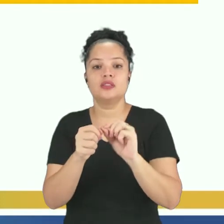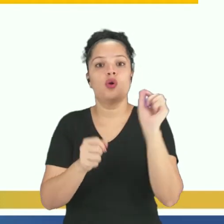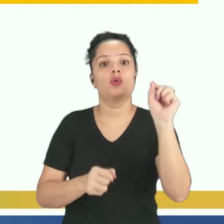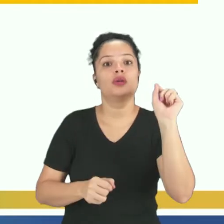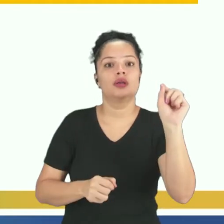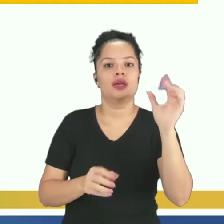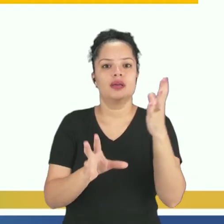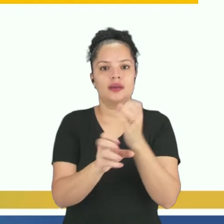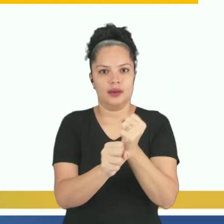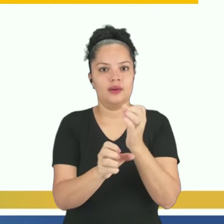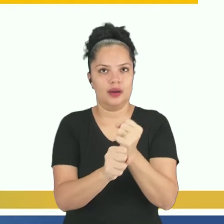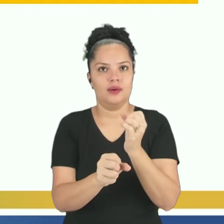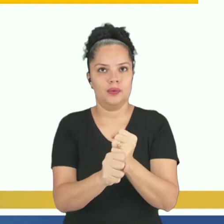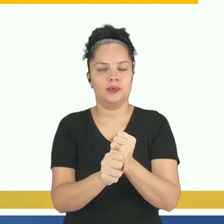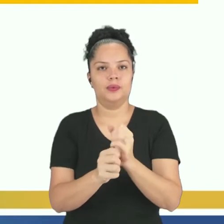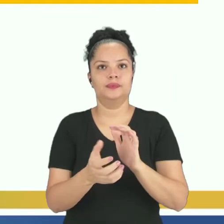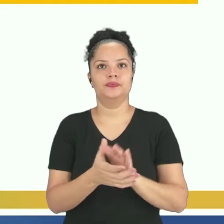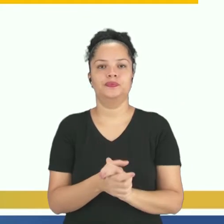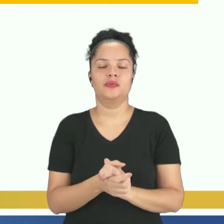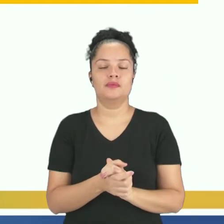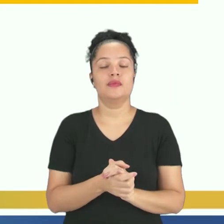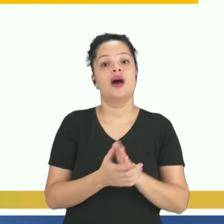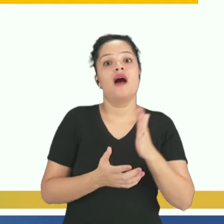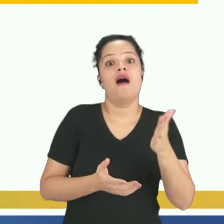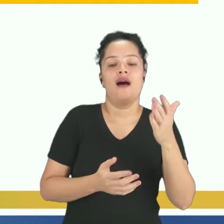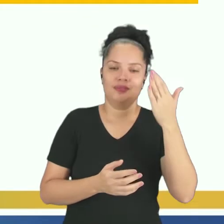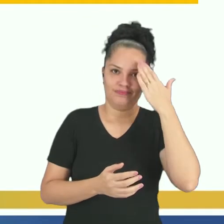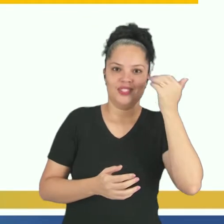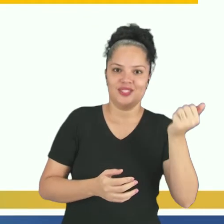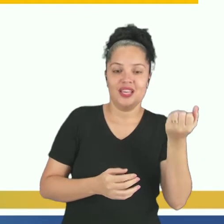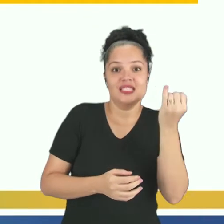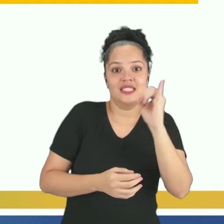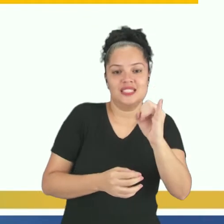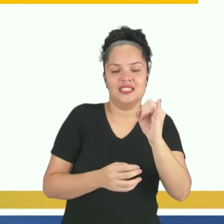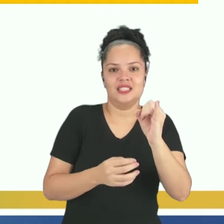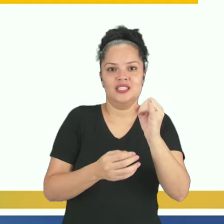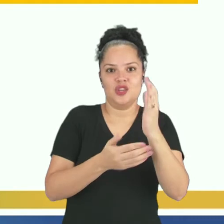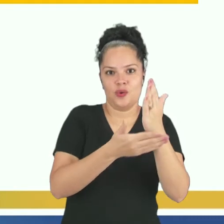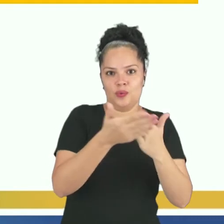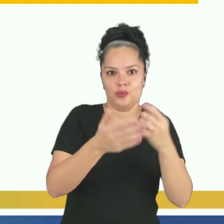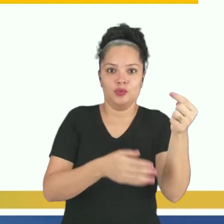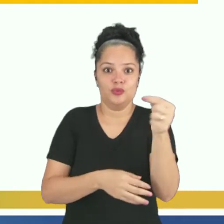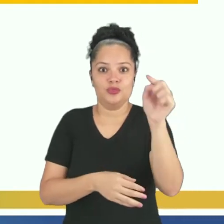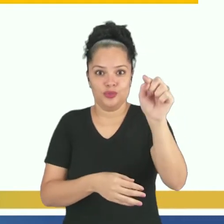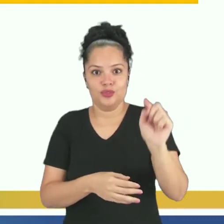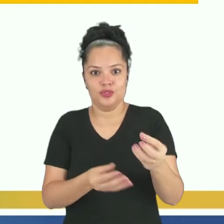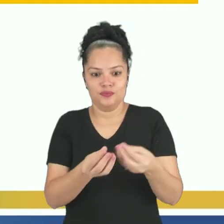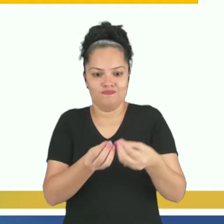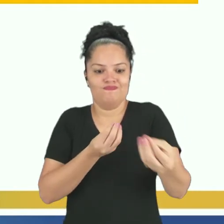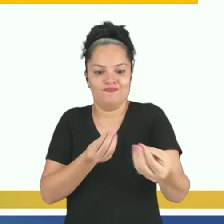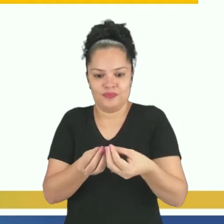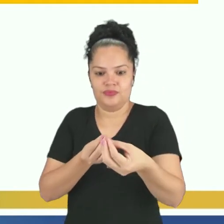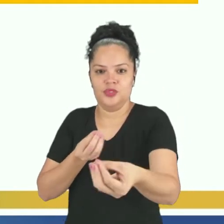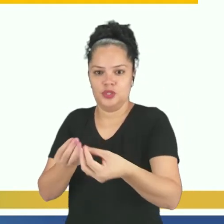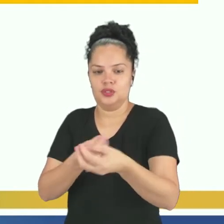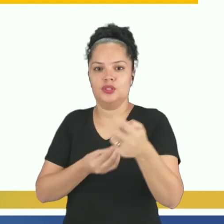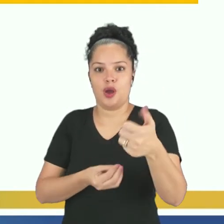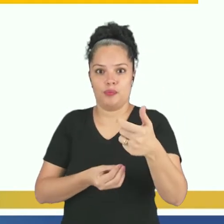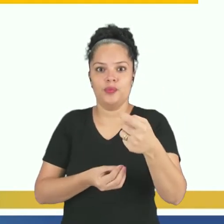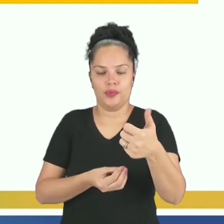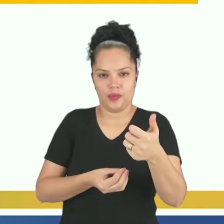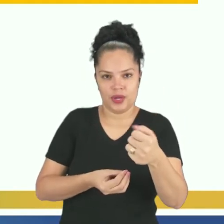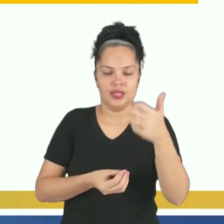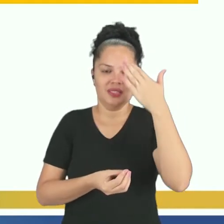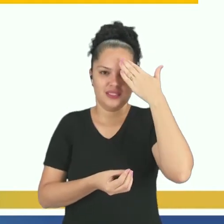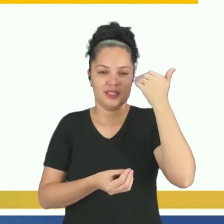A gente pode fazer o seguinte, se eu dividir a quantidade de moedas que restaram para o Emmanuel, eu vou